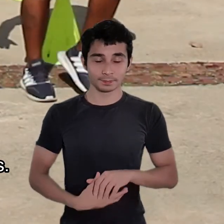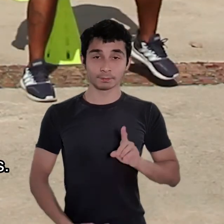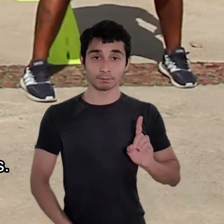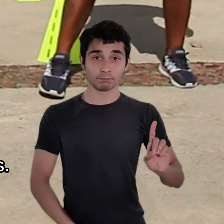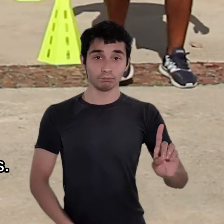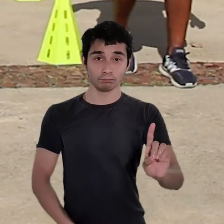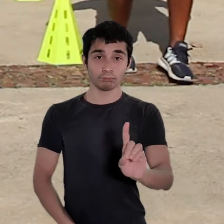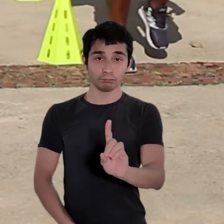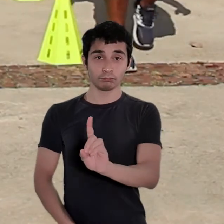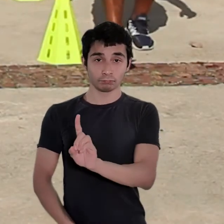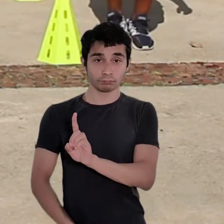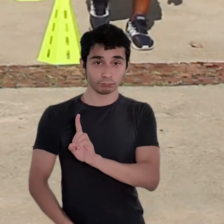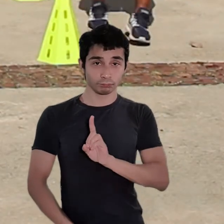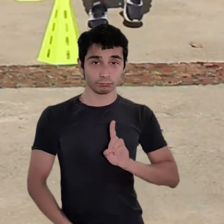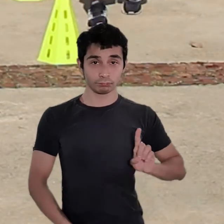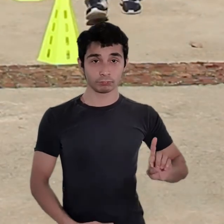Fazendo os deslocamentos.